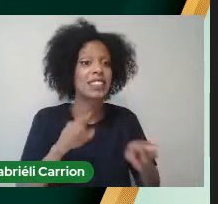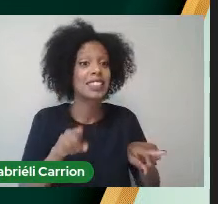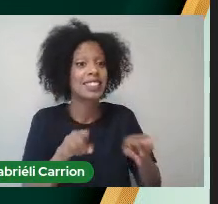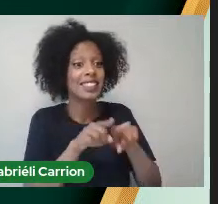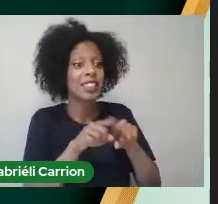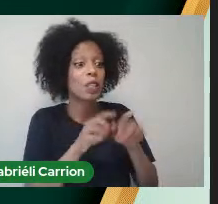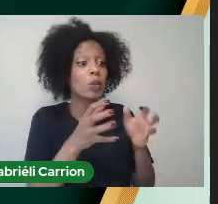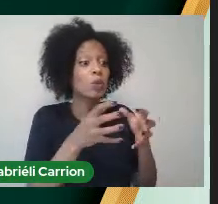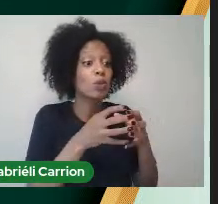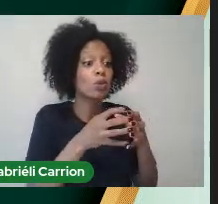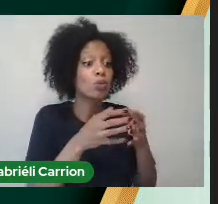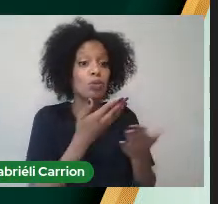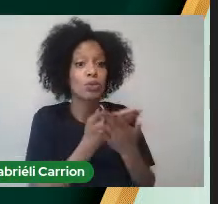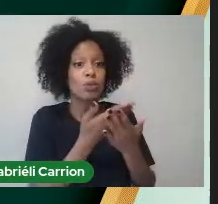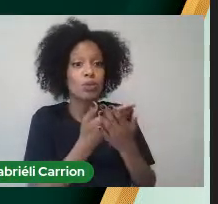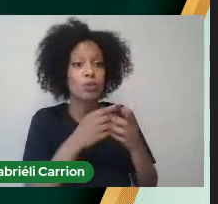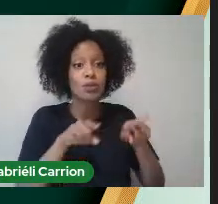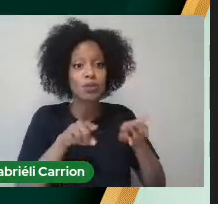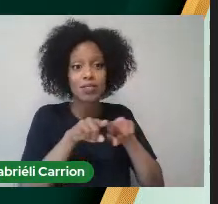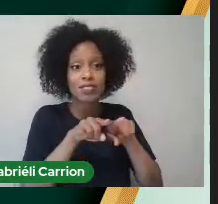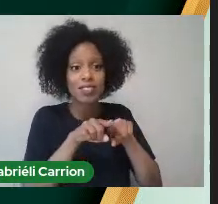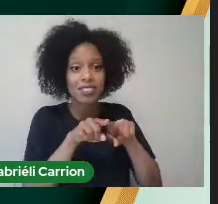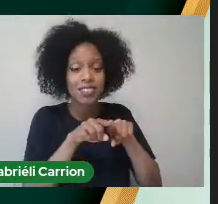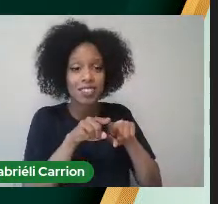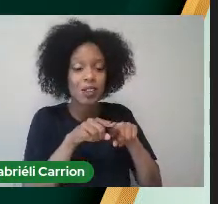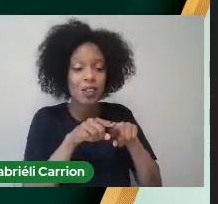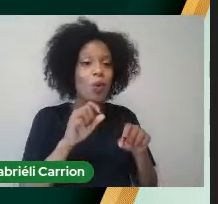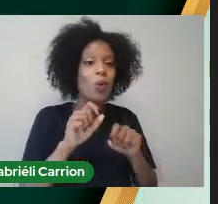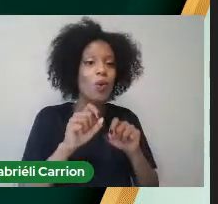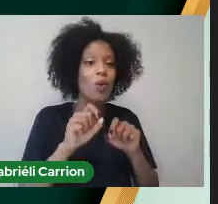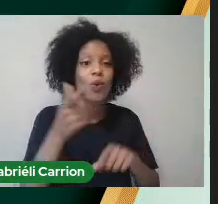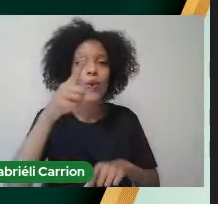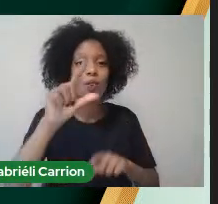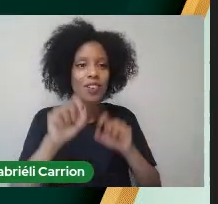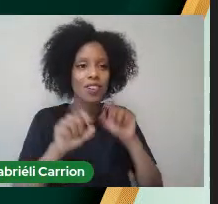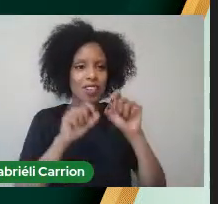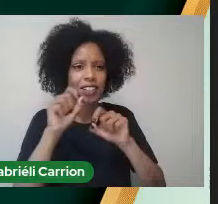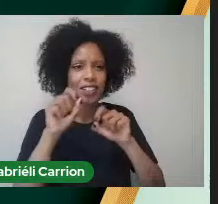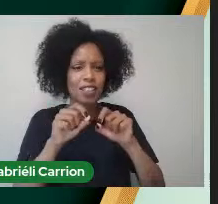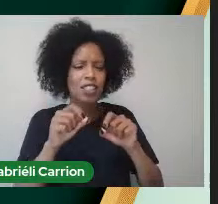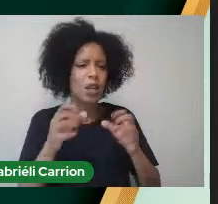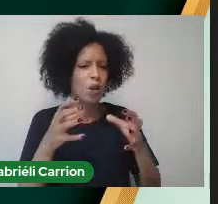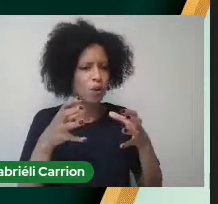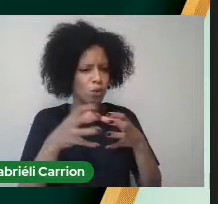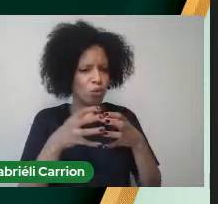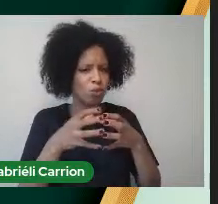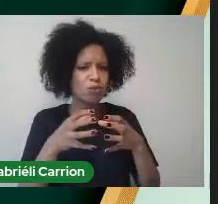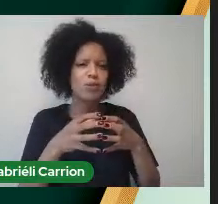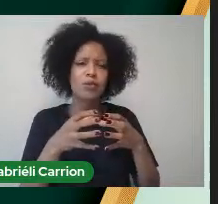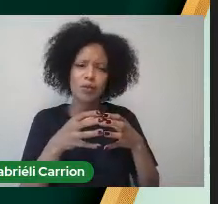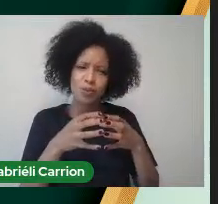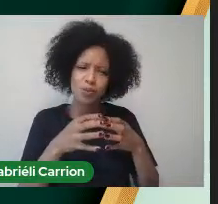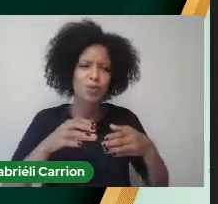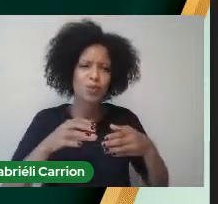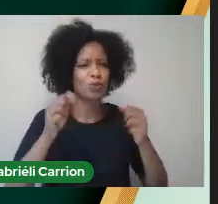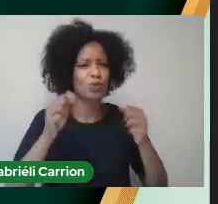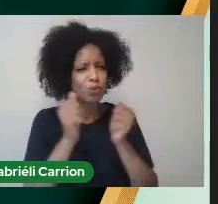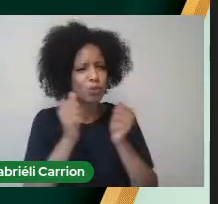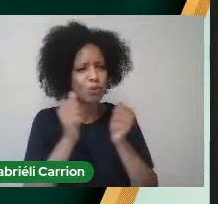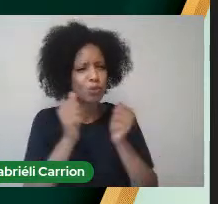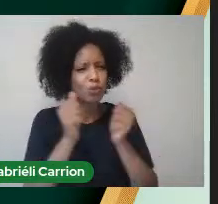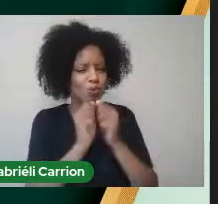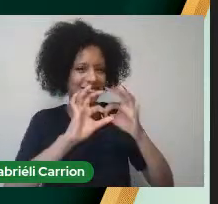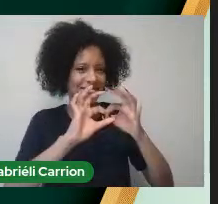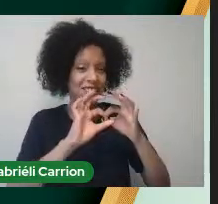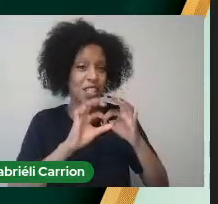De estudo Em que nós Subdividíamos Sempre fomos Uma grande turma Parceira A qual bastava Um oi No grupo do